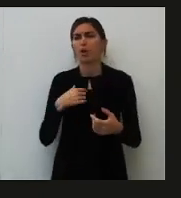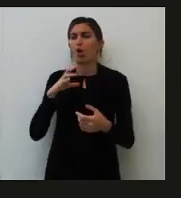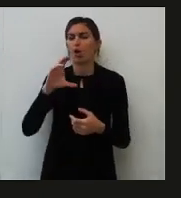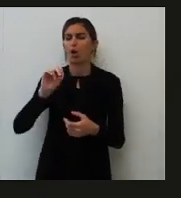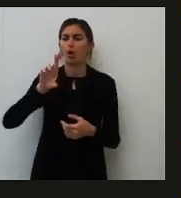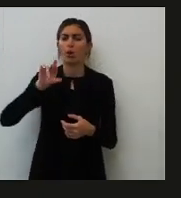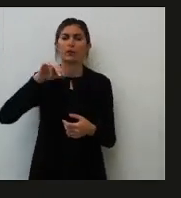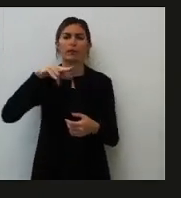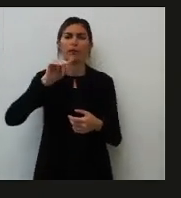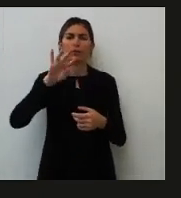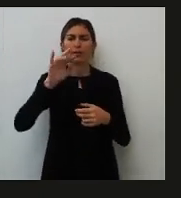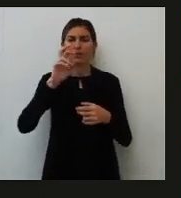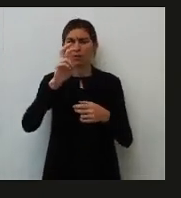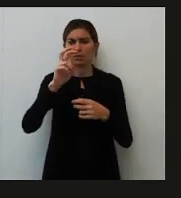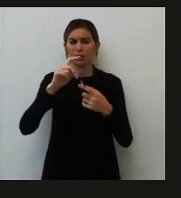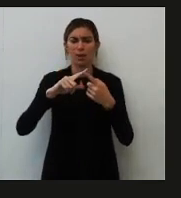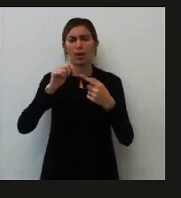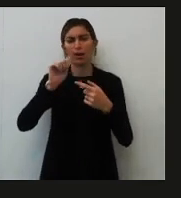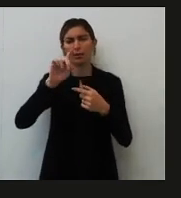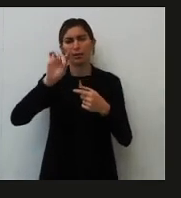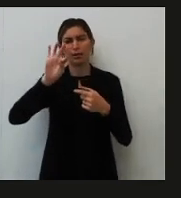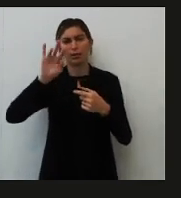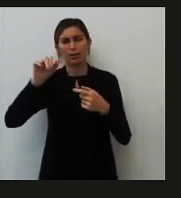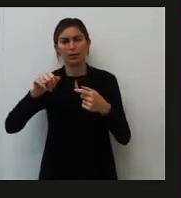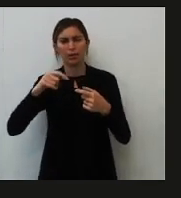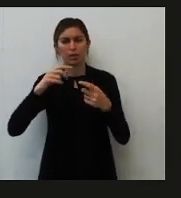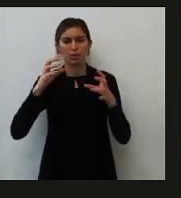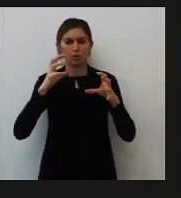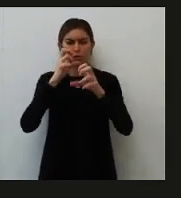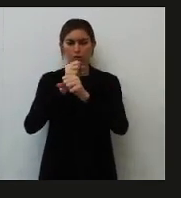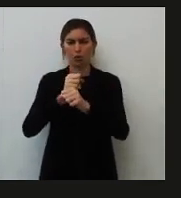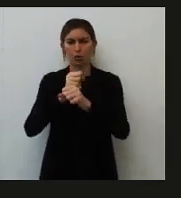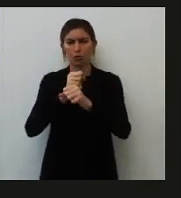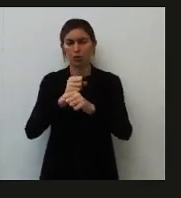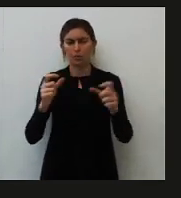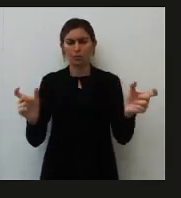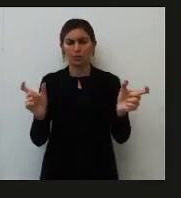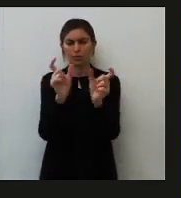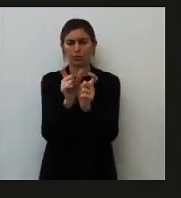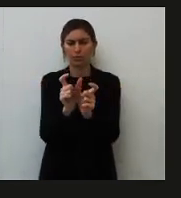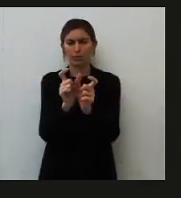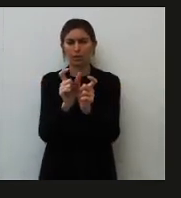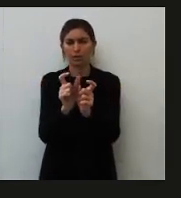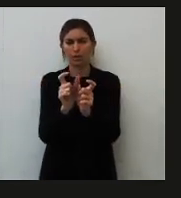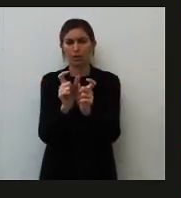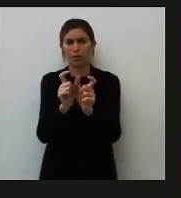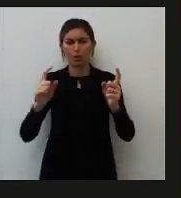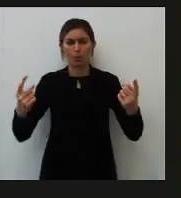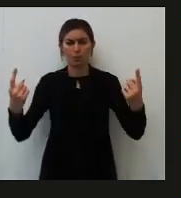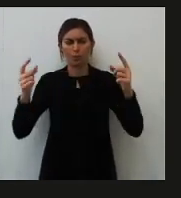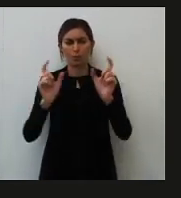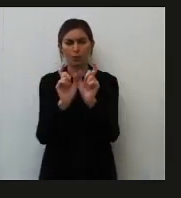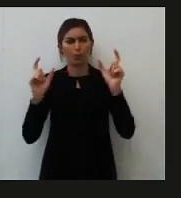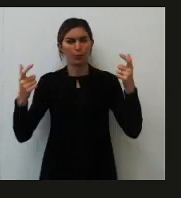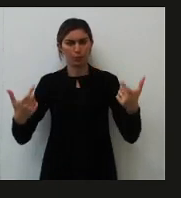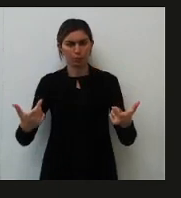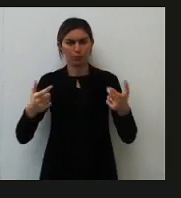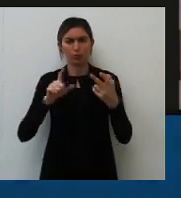coordenativas são cinco. Tranquilas, Aditivas, ideia de soma, união. Adversativas, oposição.